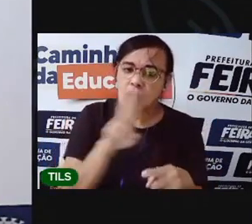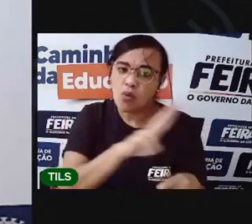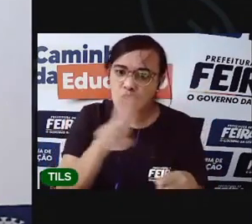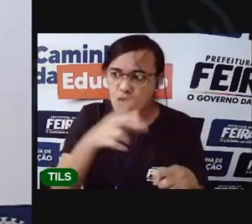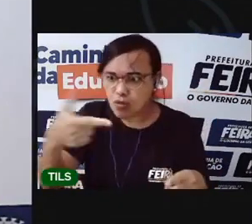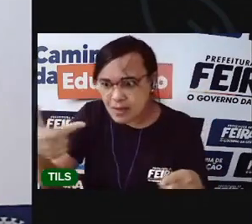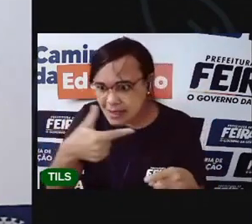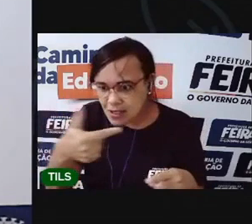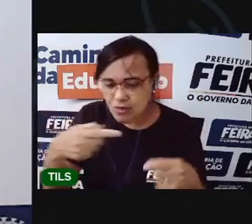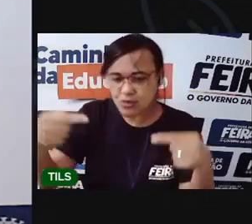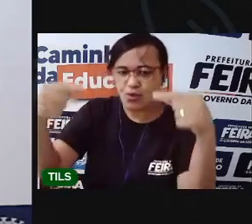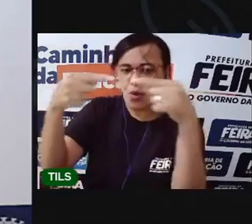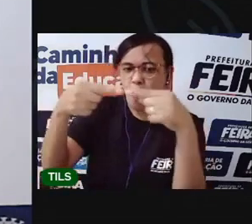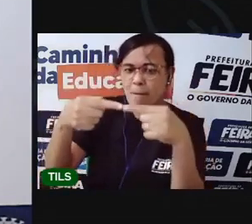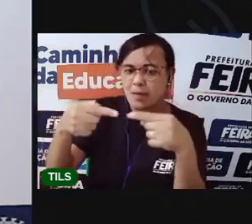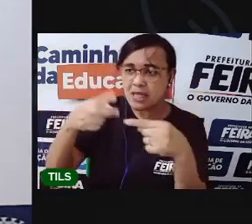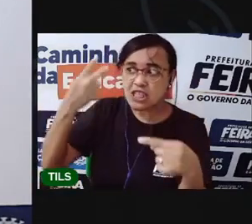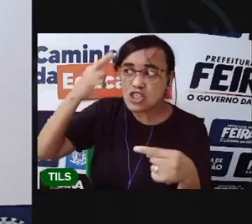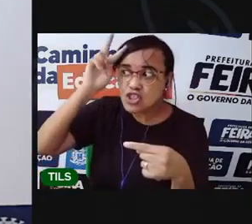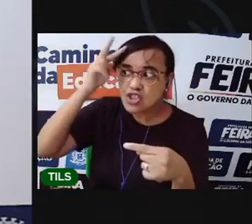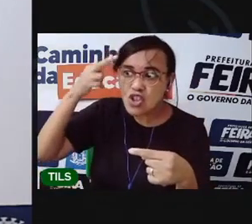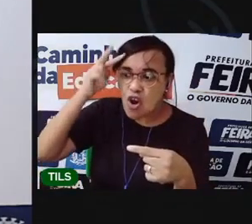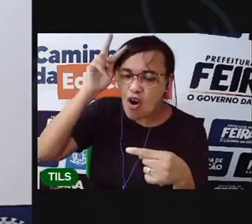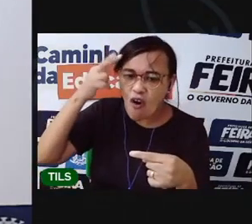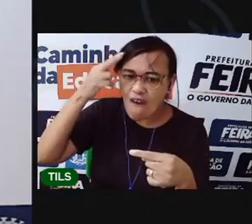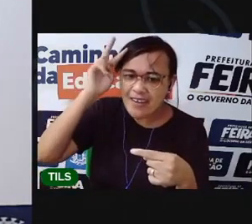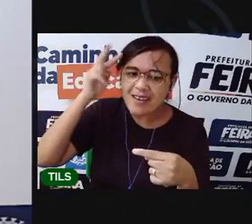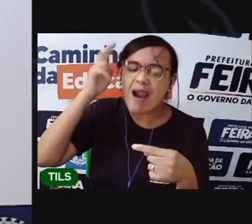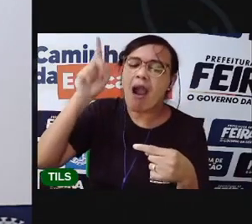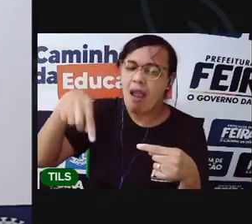traz muita sexualidade no nome.